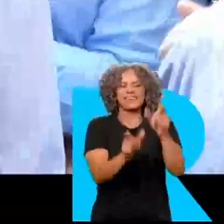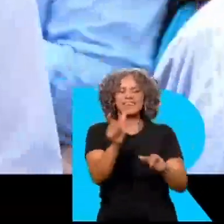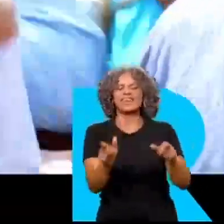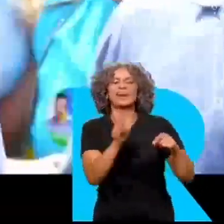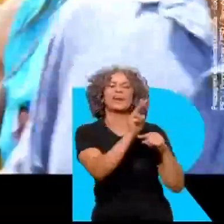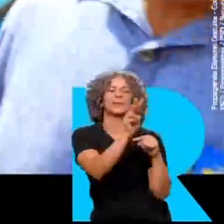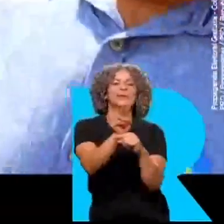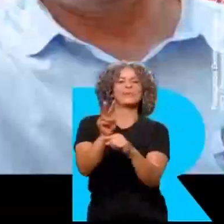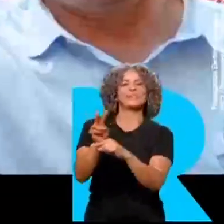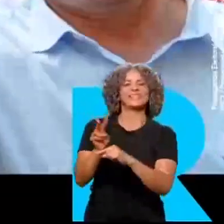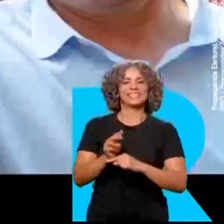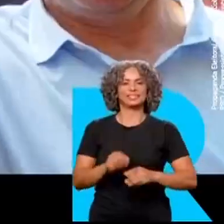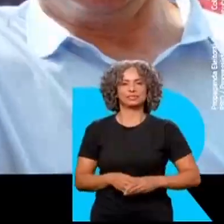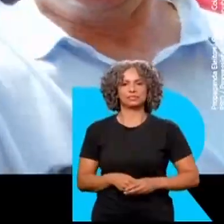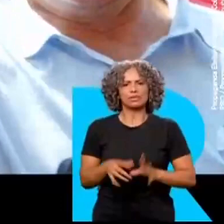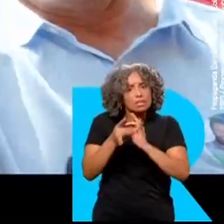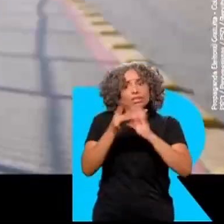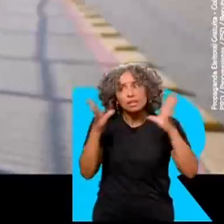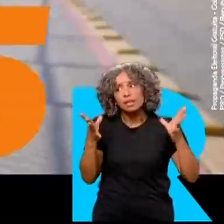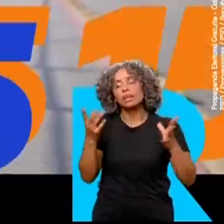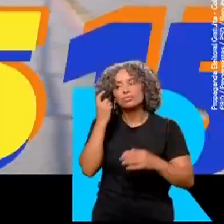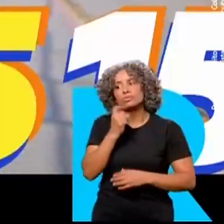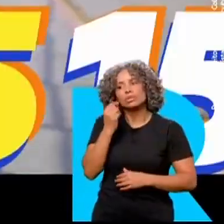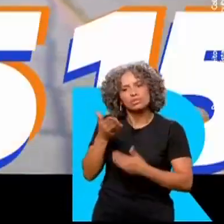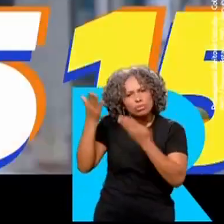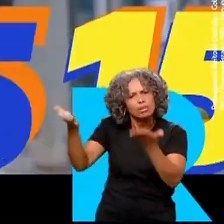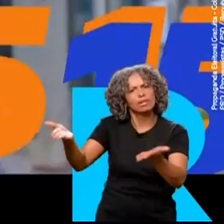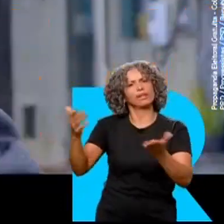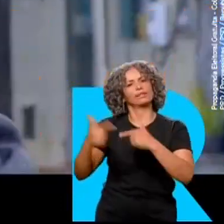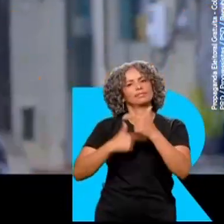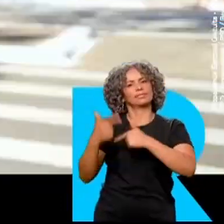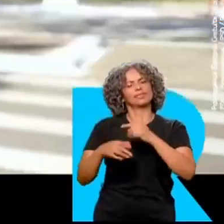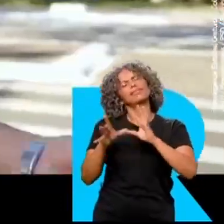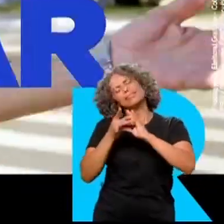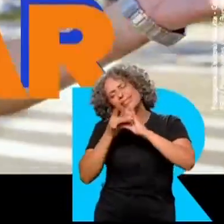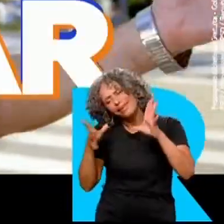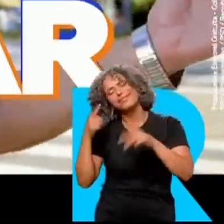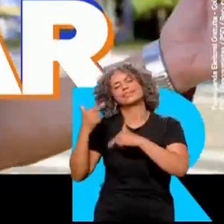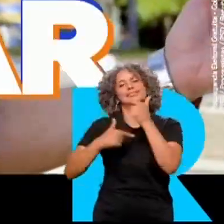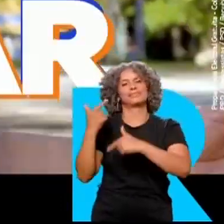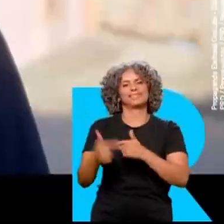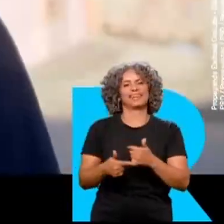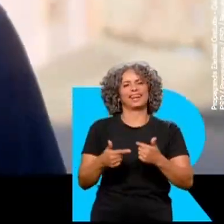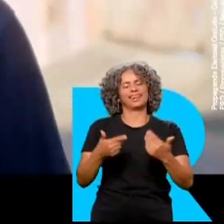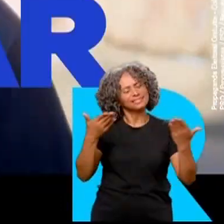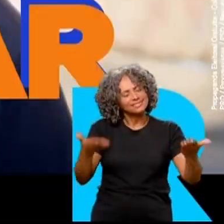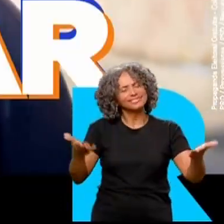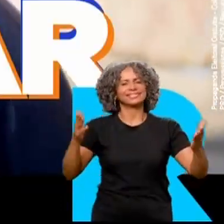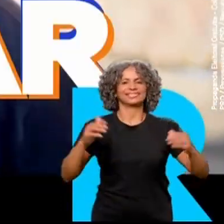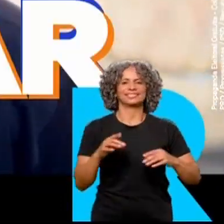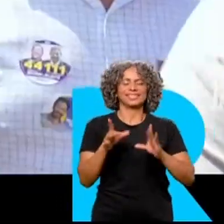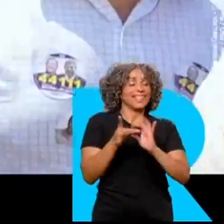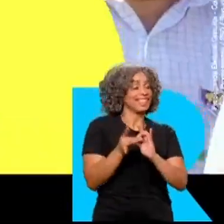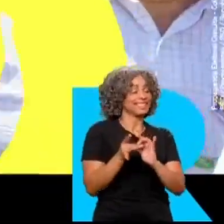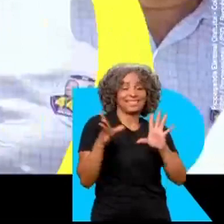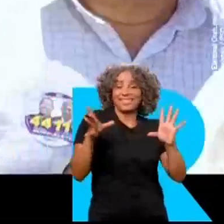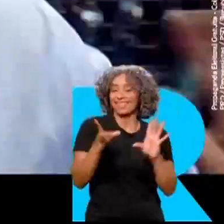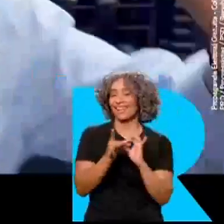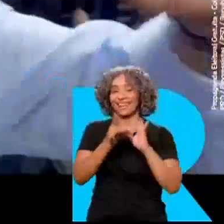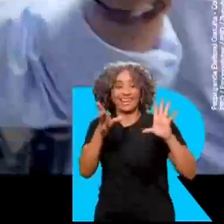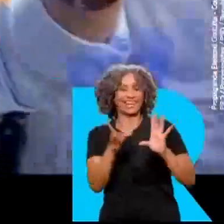da nossa gente Deixa o Ricardo lá Deixa o cara lá Deixa o lá trabalhar Deixa o cara trabalhar